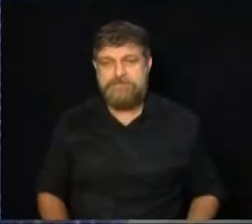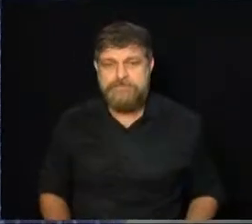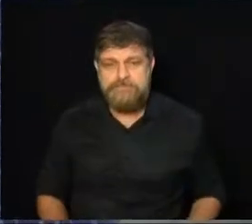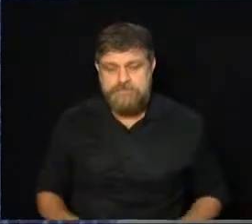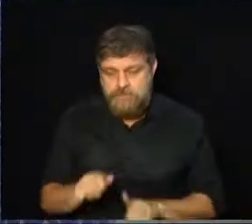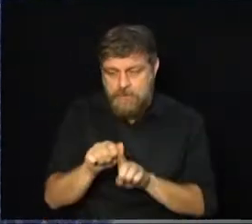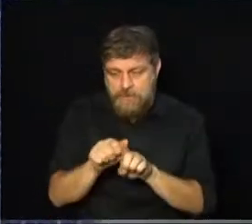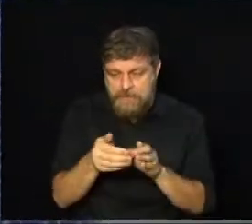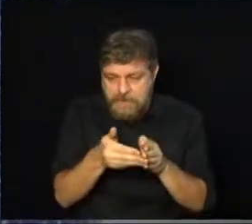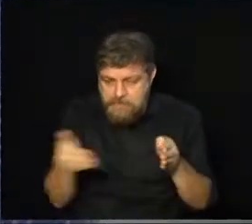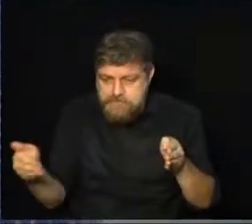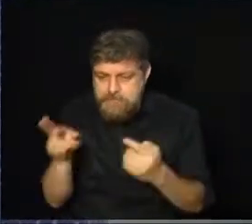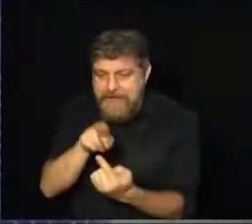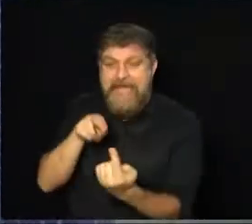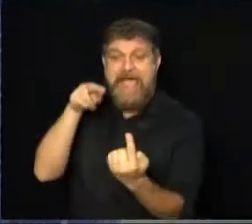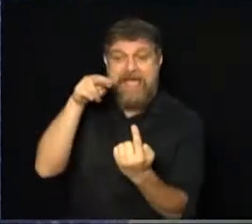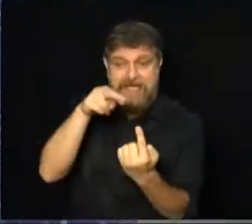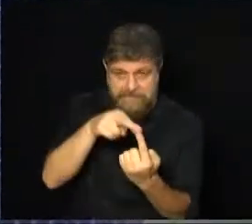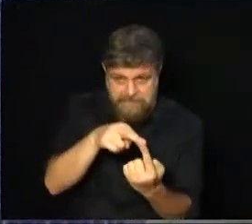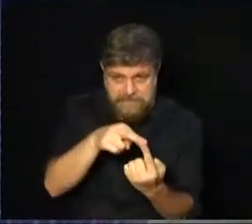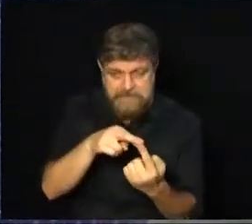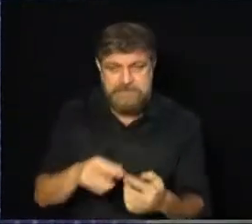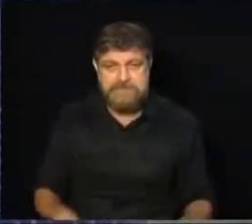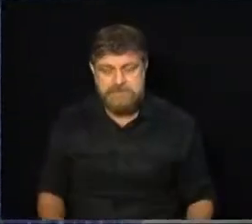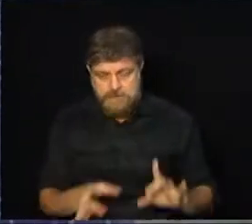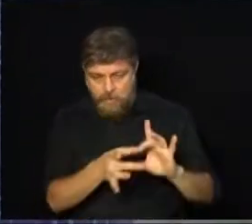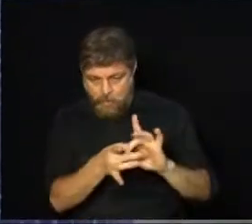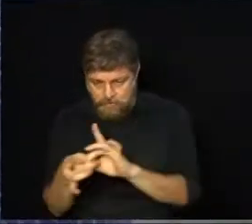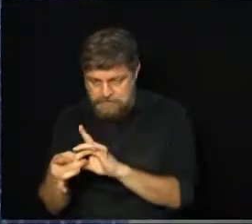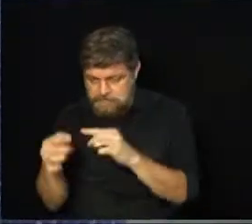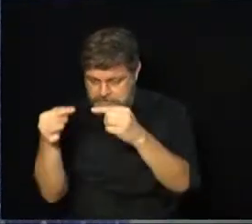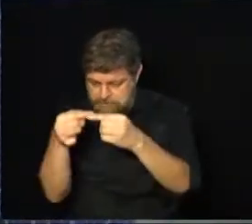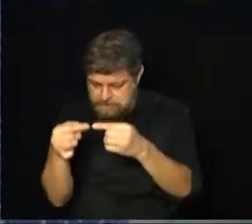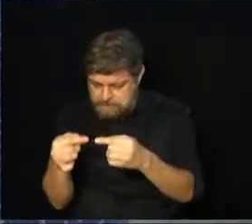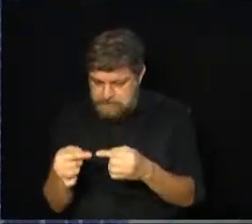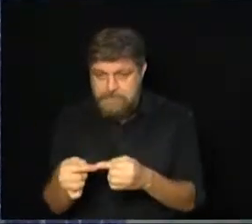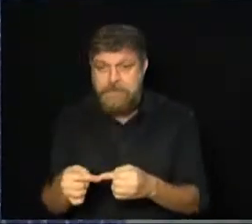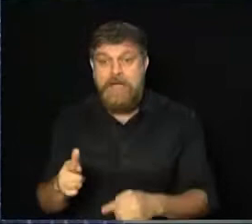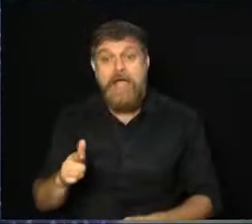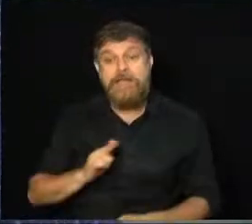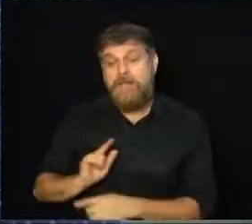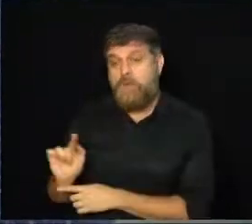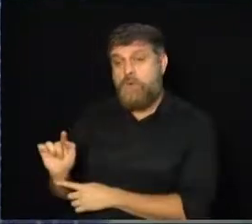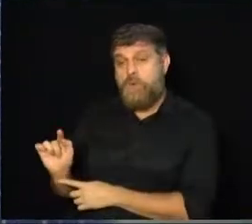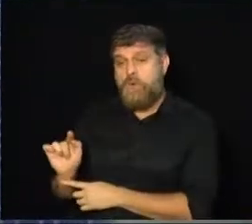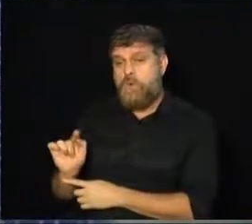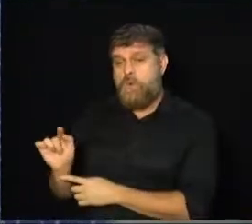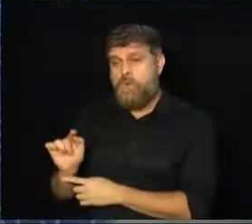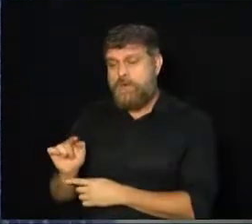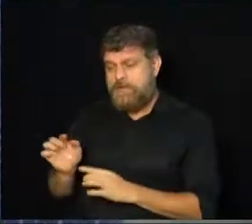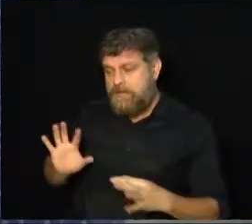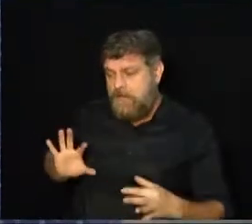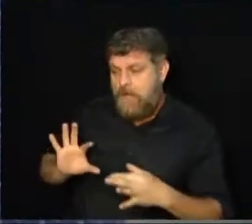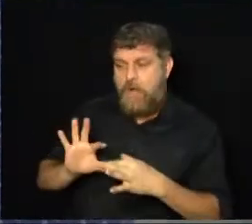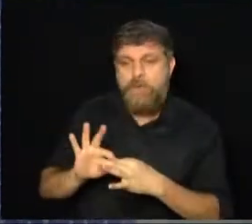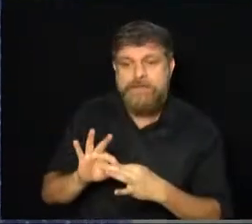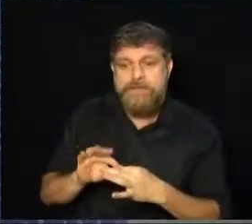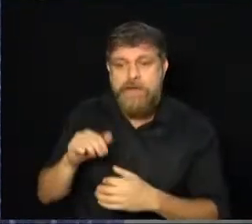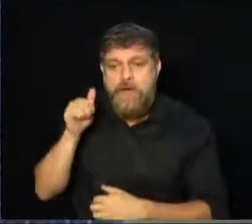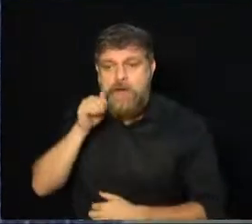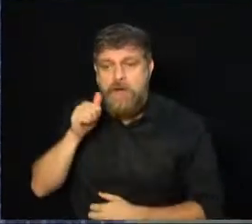mês é um mês de referência dentro desse contexto e vem trazer essa união das mulheres